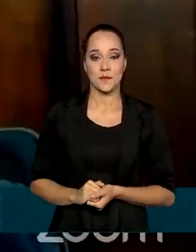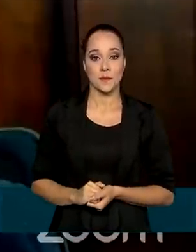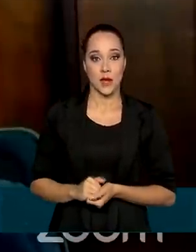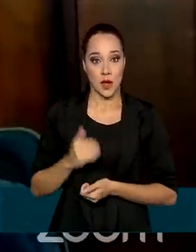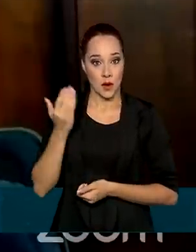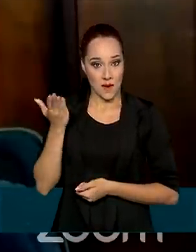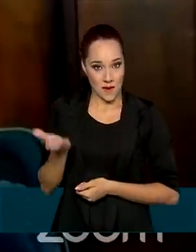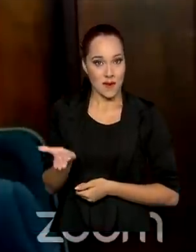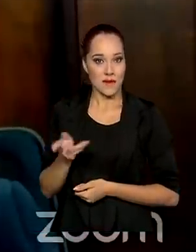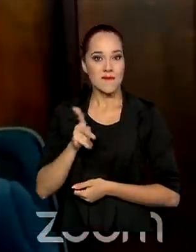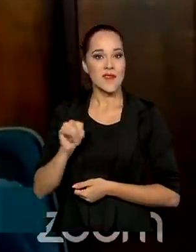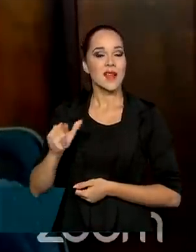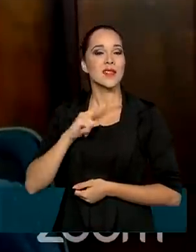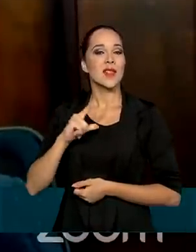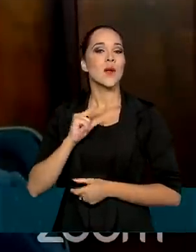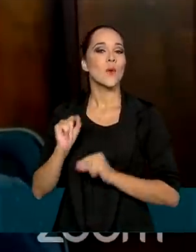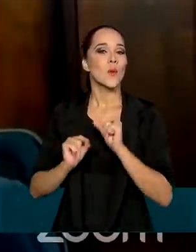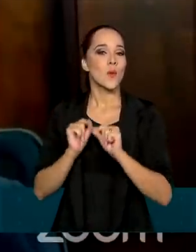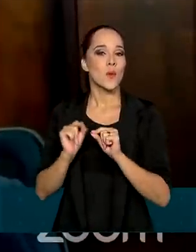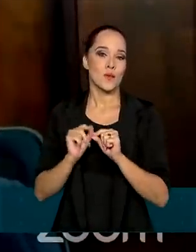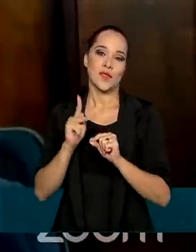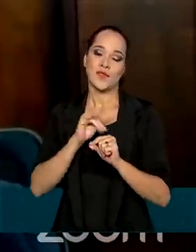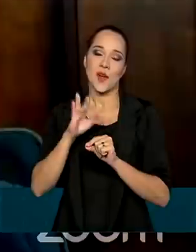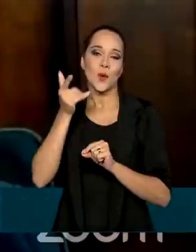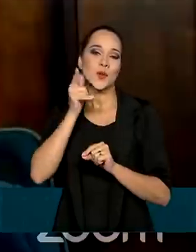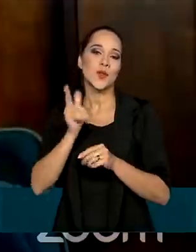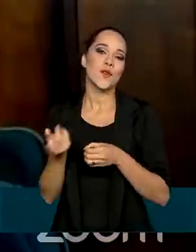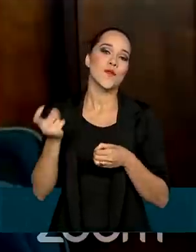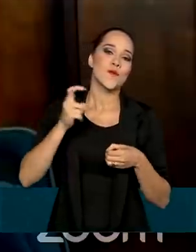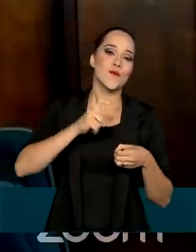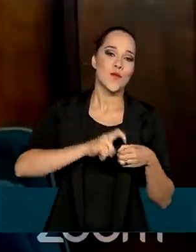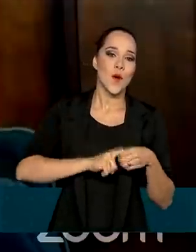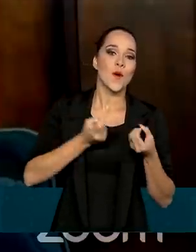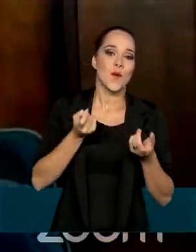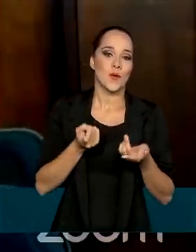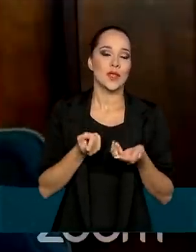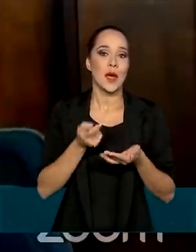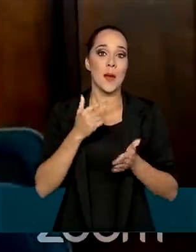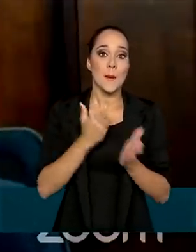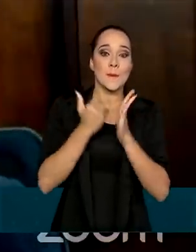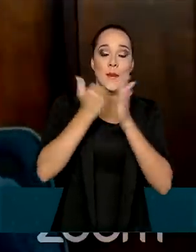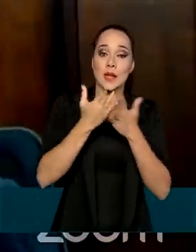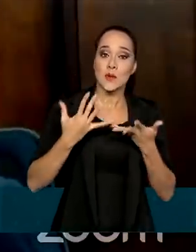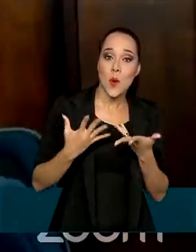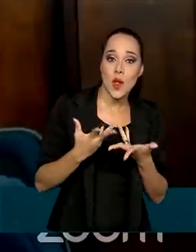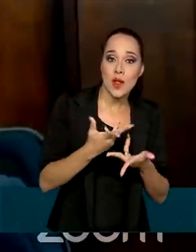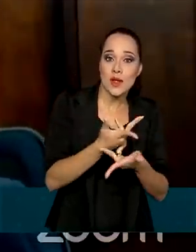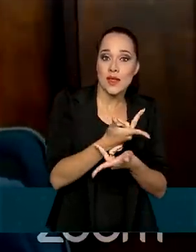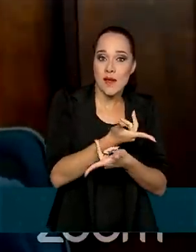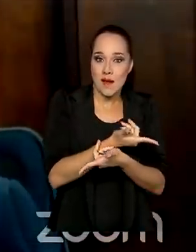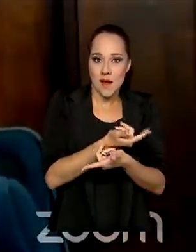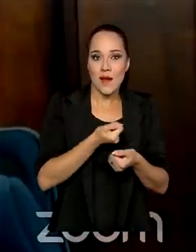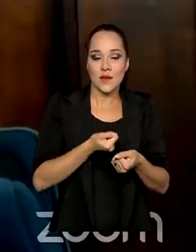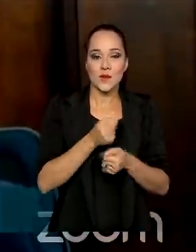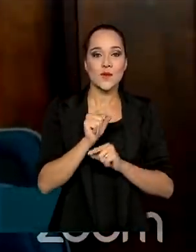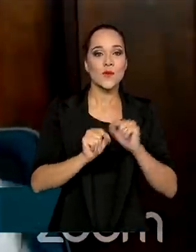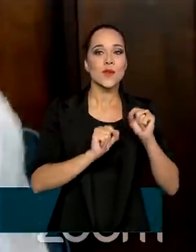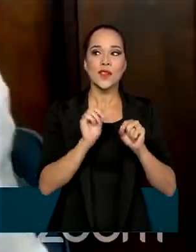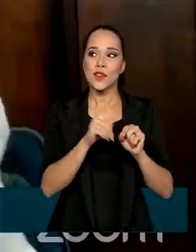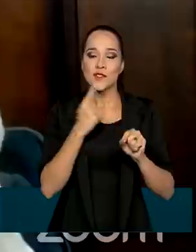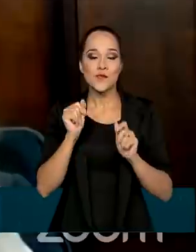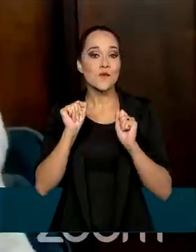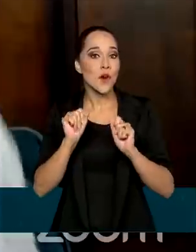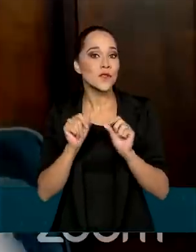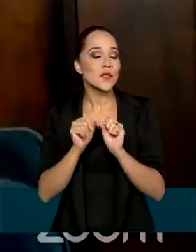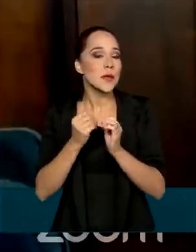isso, a gente vai trazer de volta mais qualidade, enfim, o que é que nós podemos